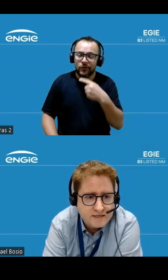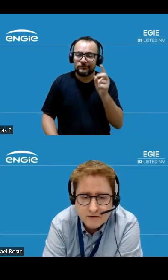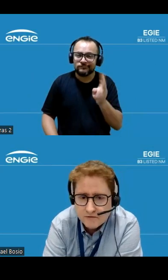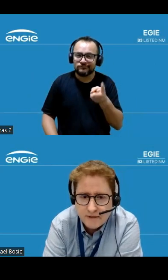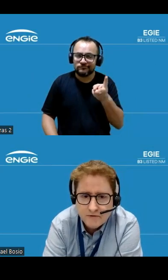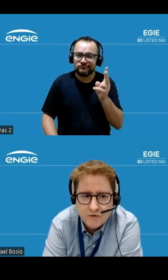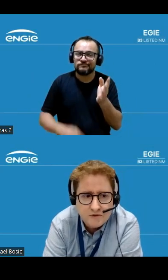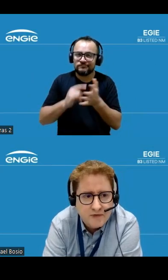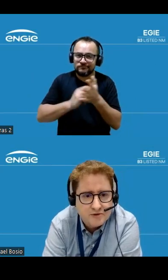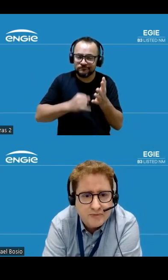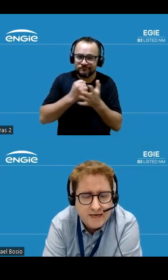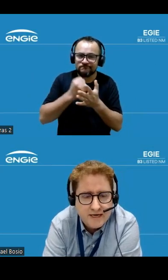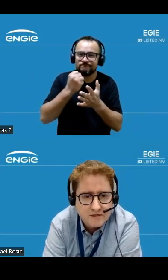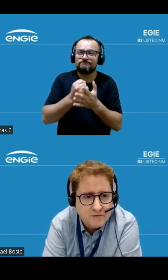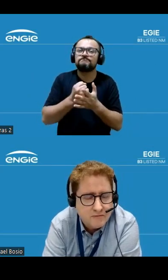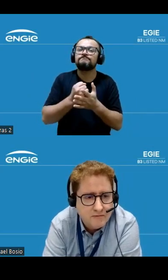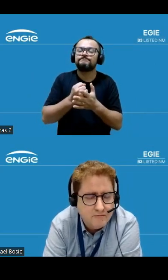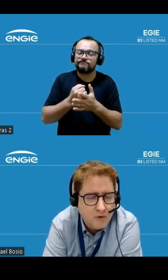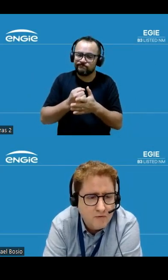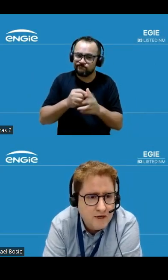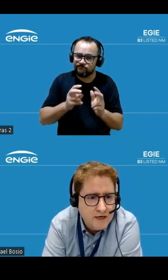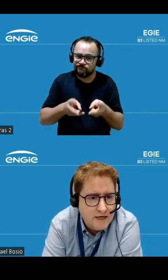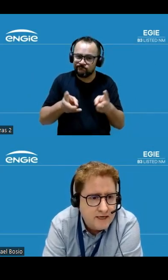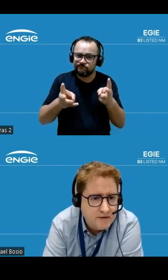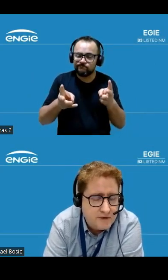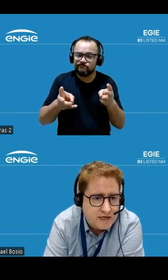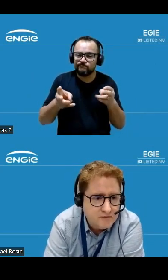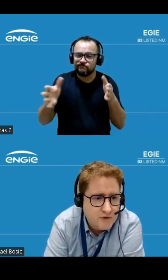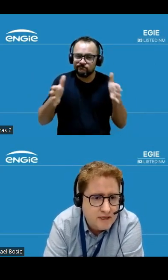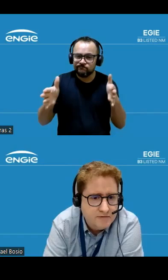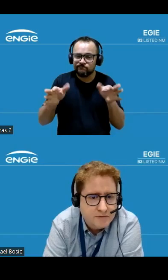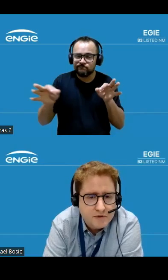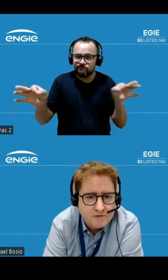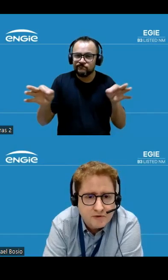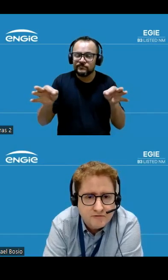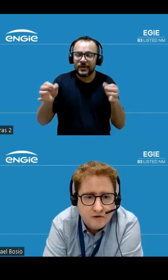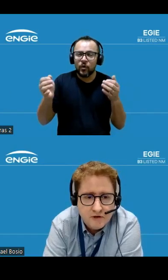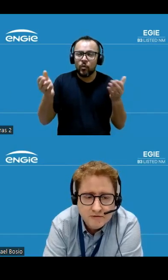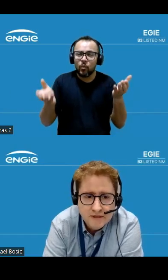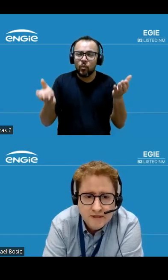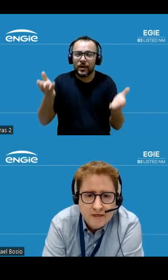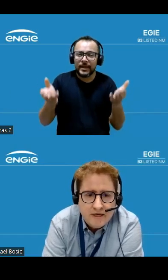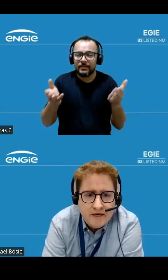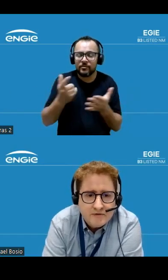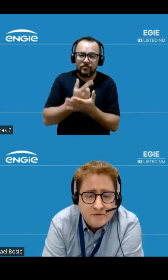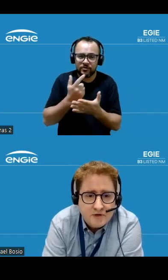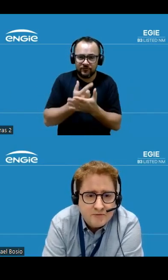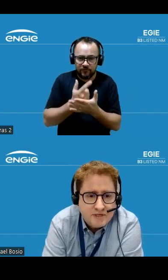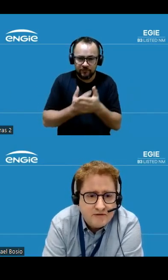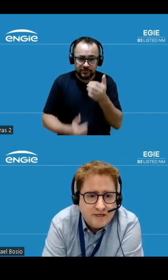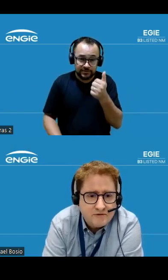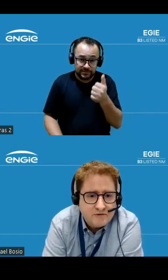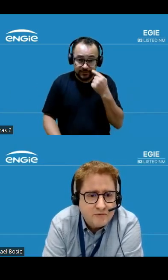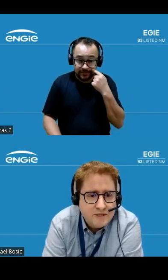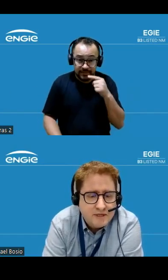contratação aí no curto e médio prazo um bom equilíbrio que traz um bom equilíbrio para o nosso portfólio. Vocês podem